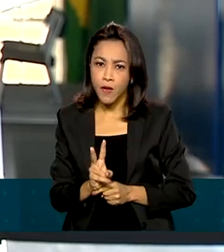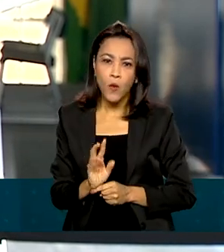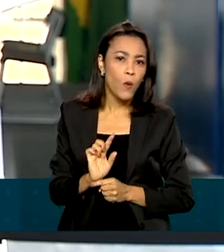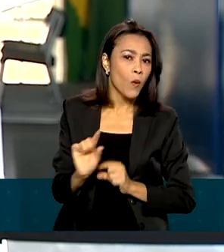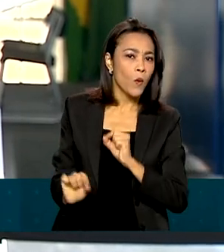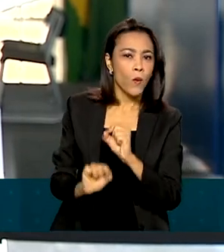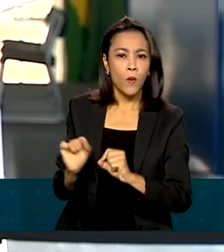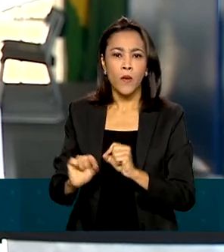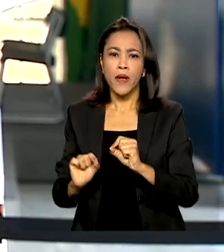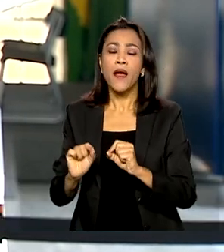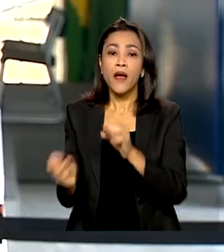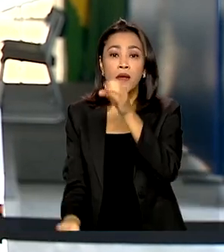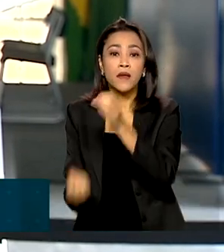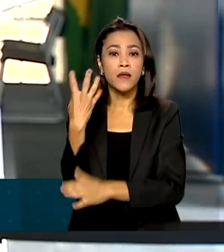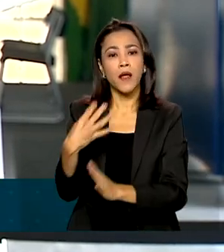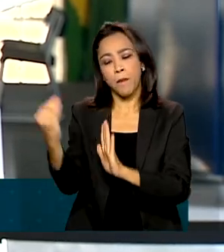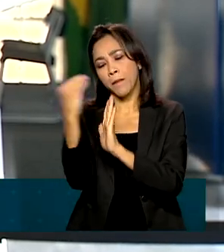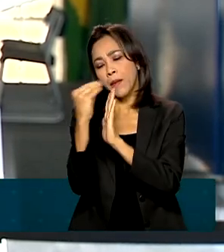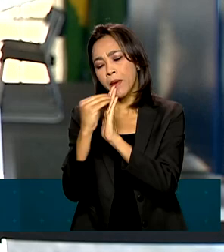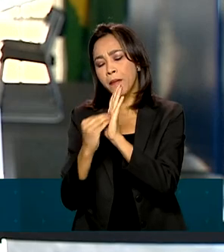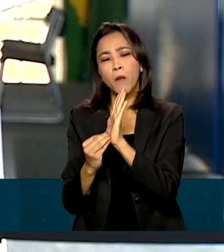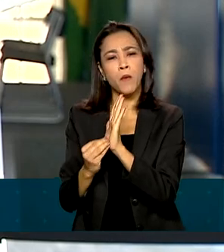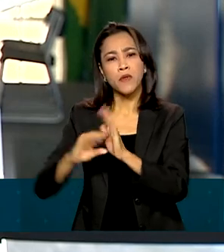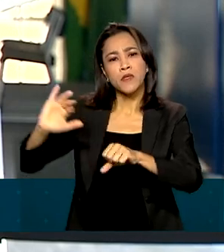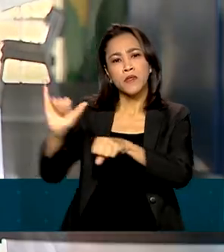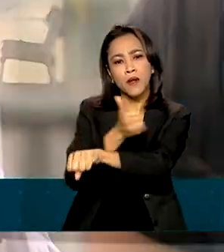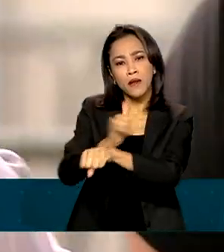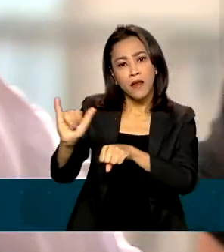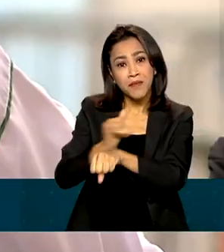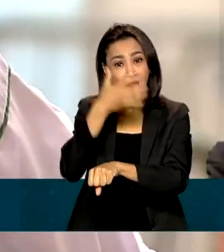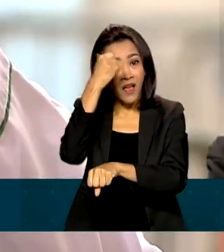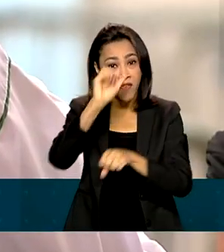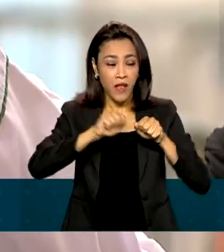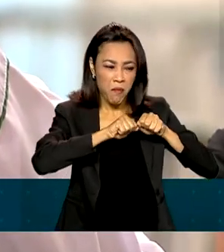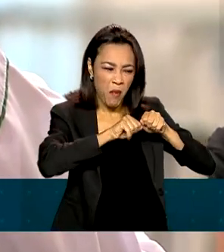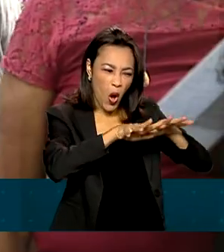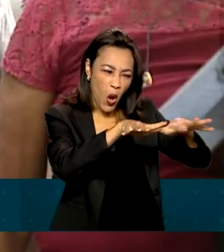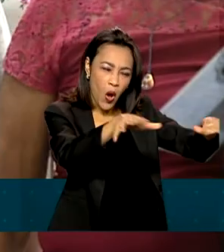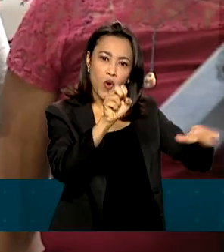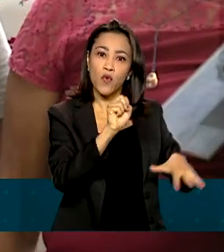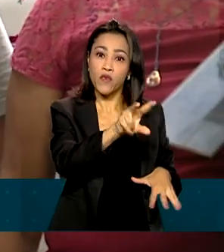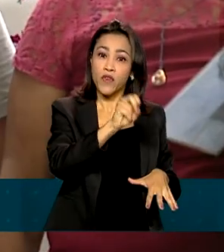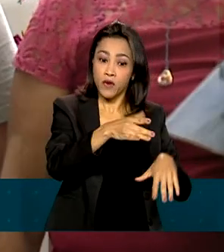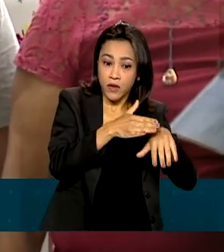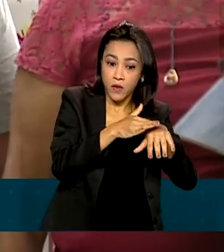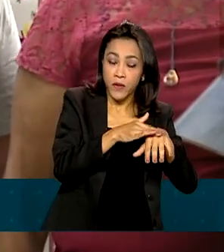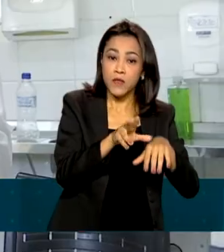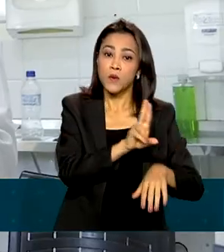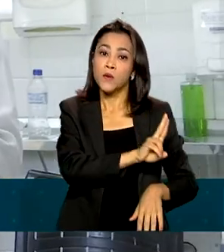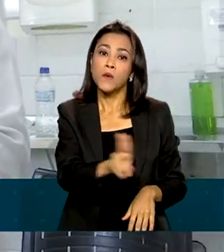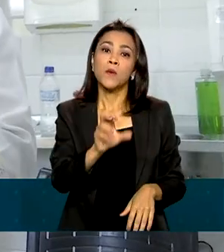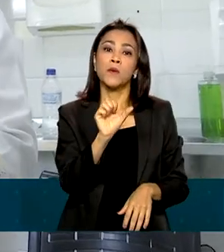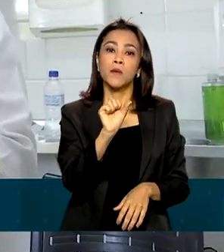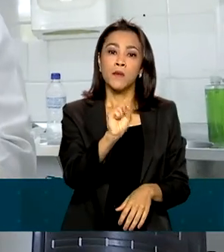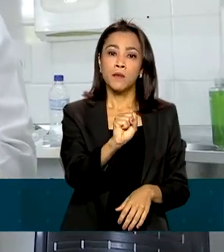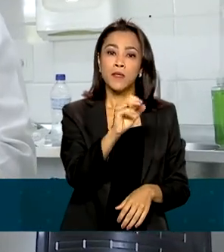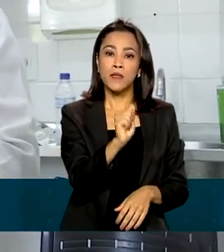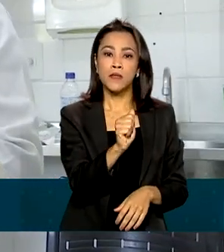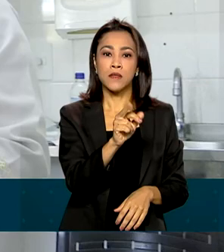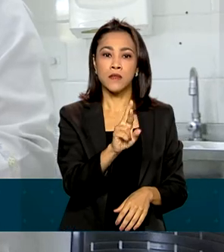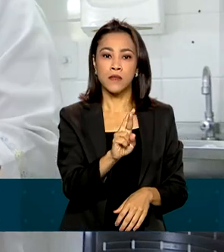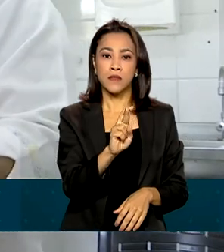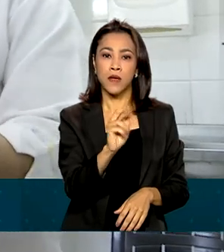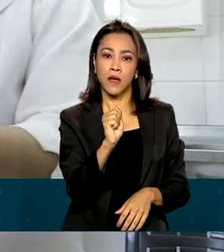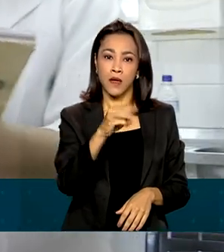implementar estratégias para interromper a circulação do vírus do sarampo. E eliminá-lo no país, além